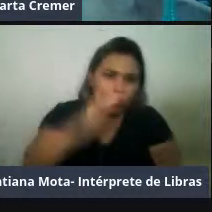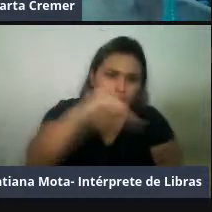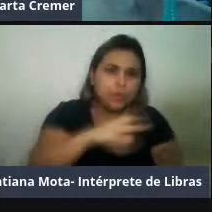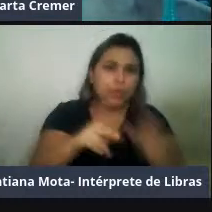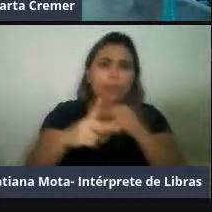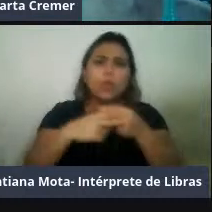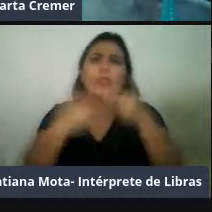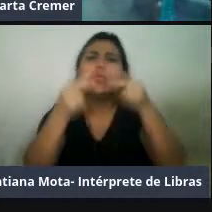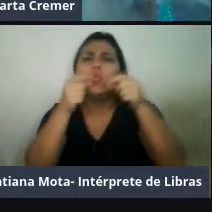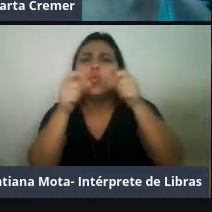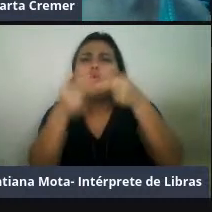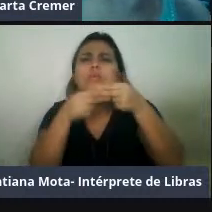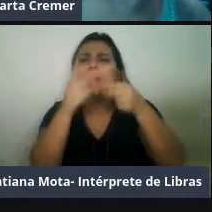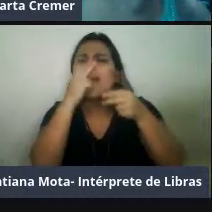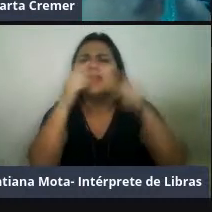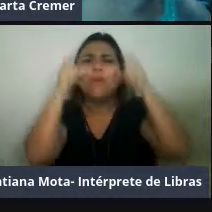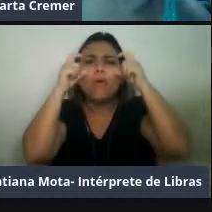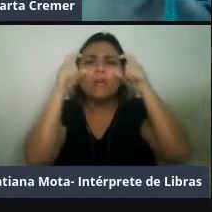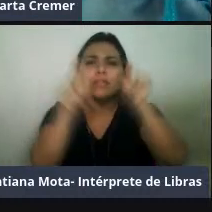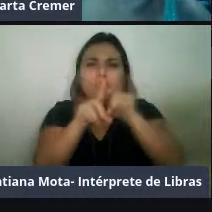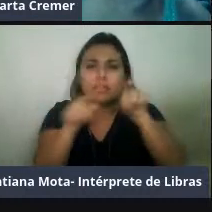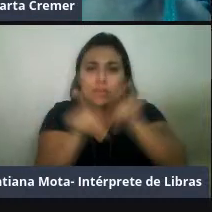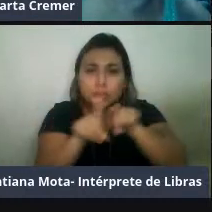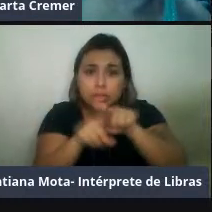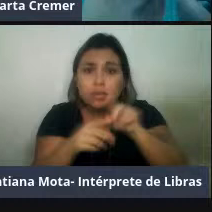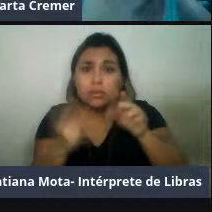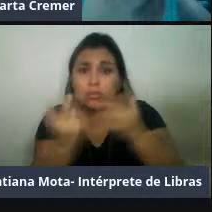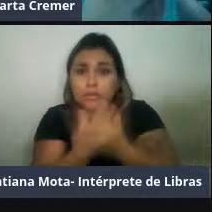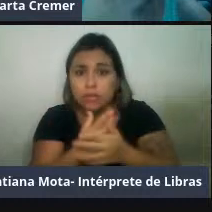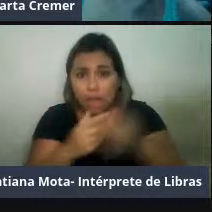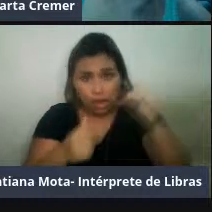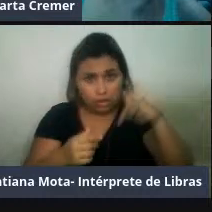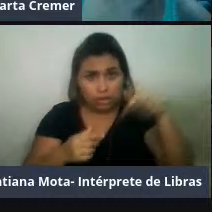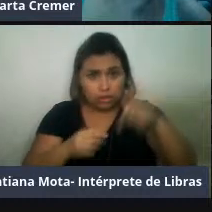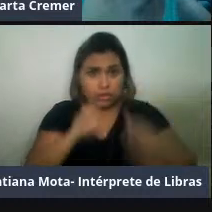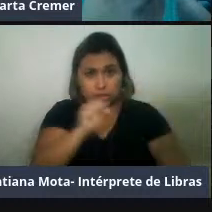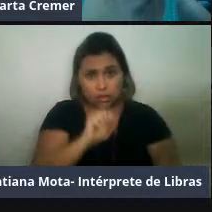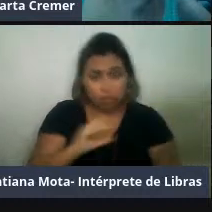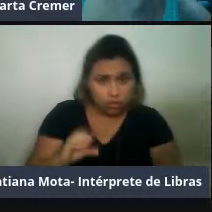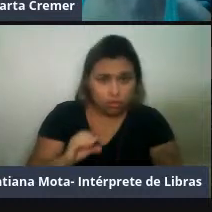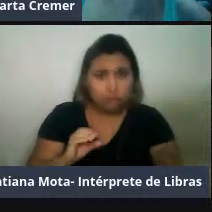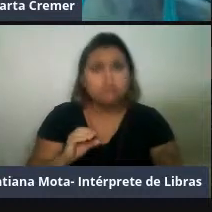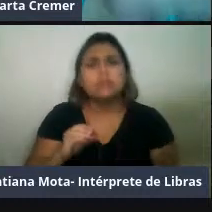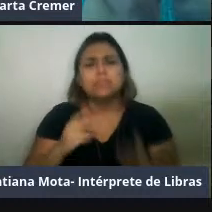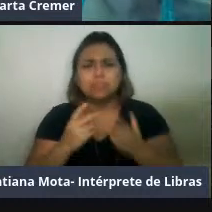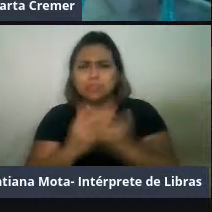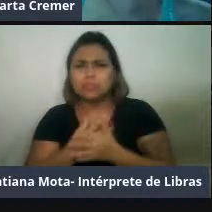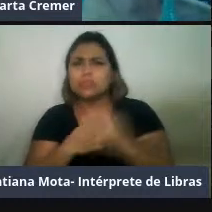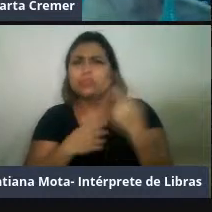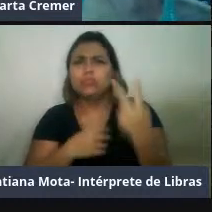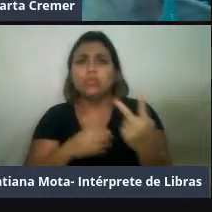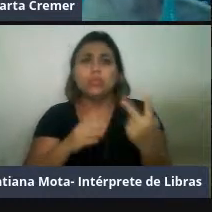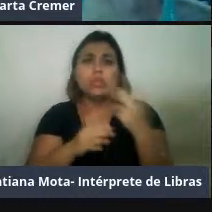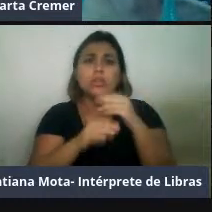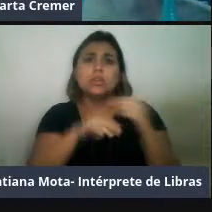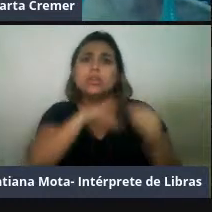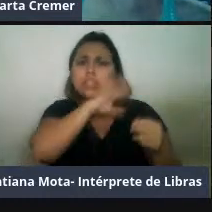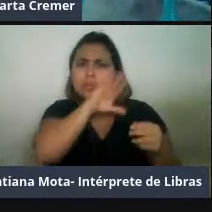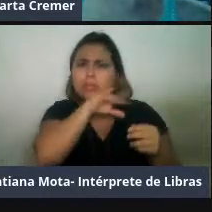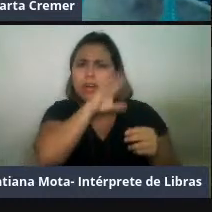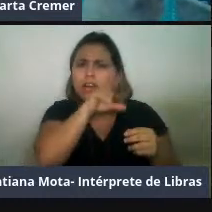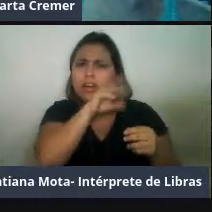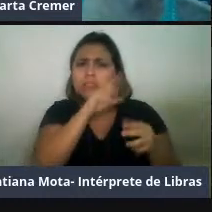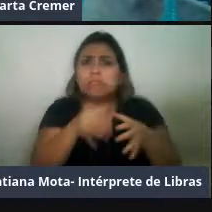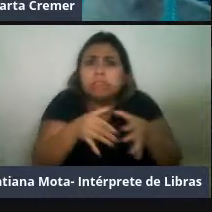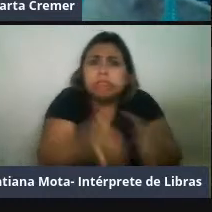encalhe aqui em Santa Catarina, que foi, acho que, o primeiro, né, que teve, foram dois animais que encalharam, acho que foi uns dois anos atrás,